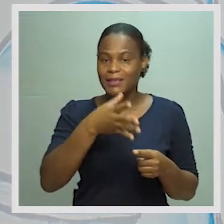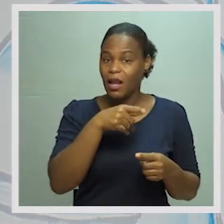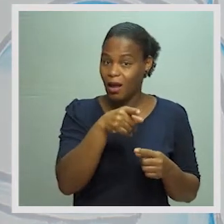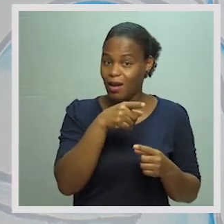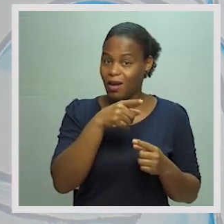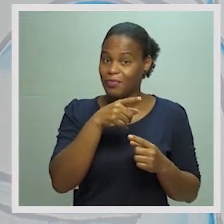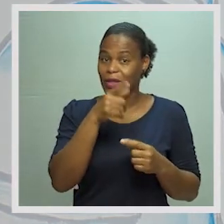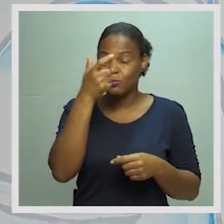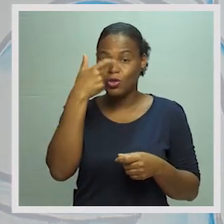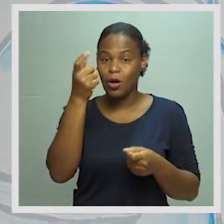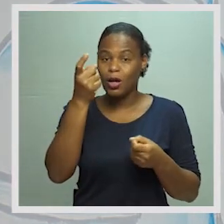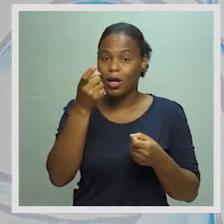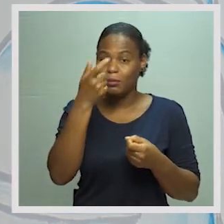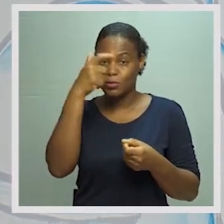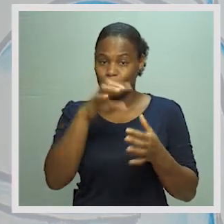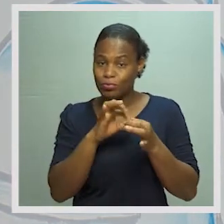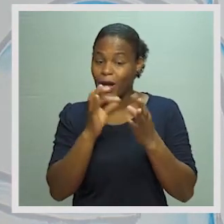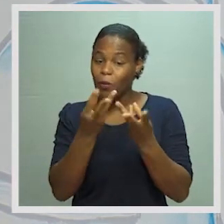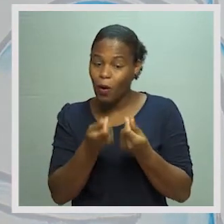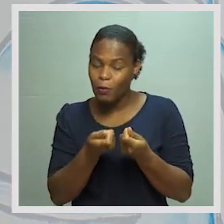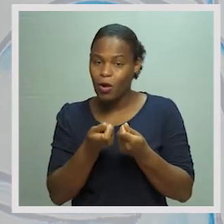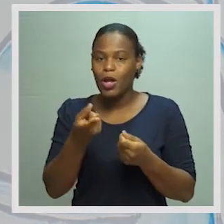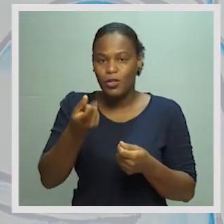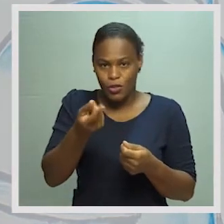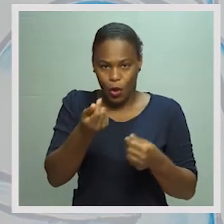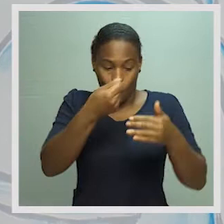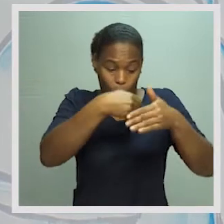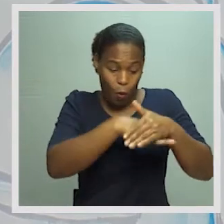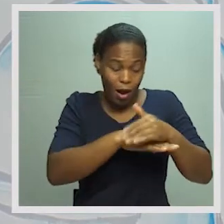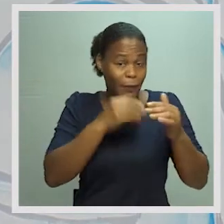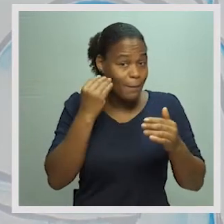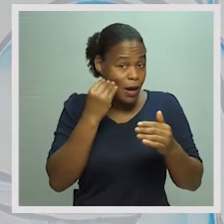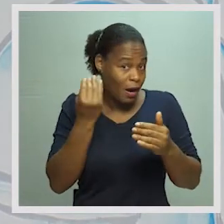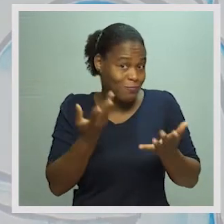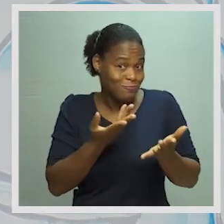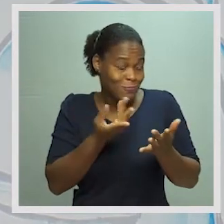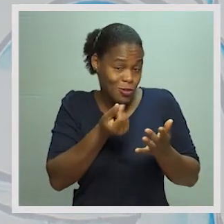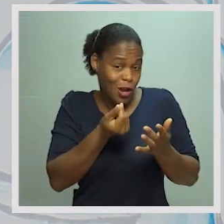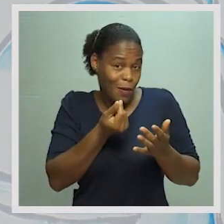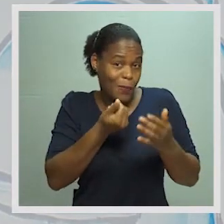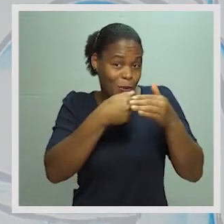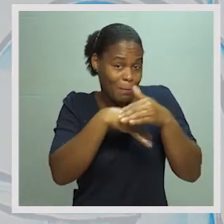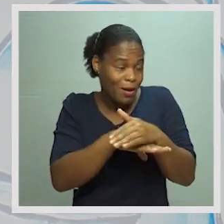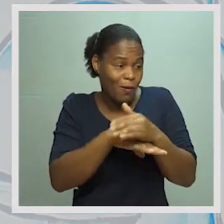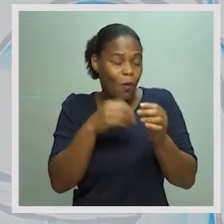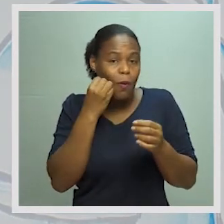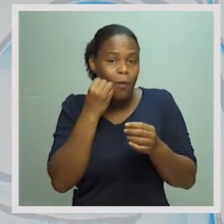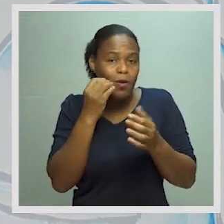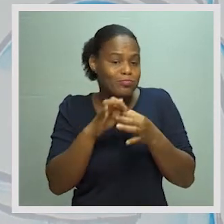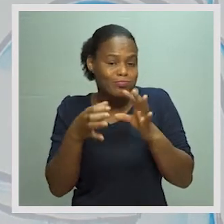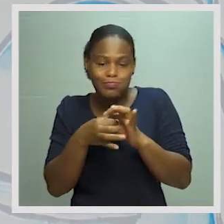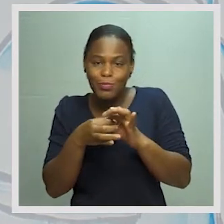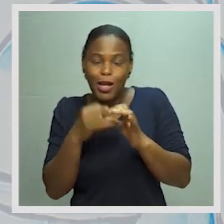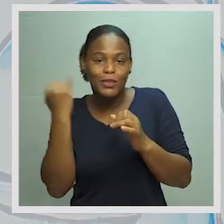fez uma poupança num depósito, numa instituição financeira. Como o nosso circuito econômico não tem instituição